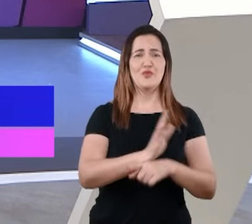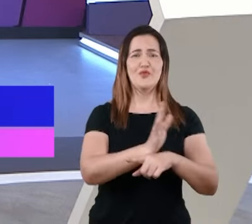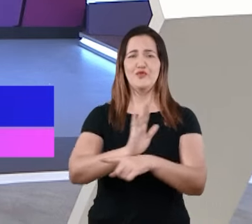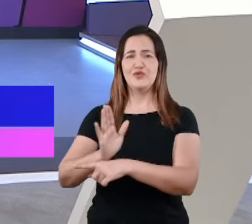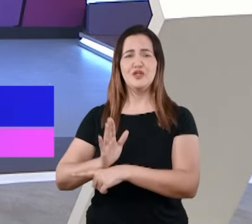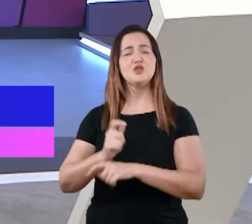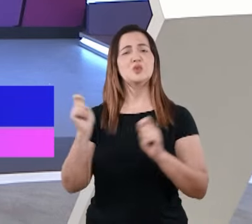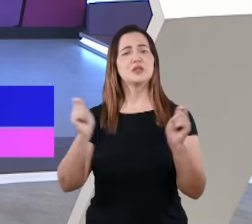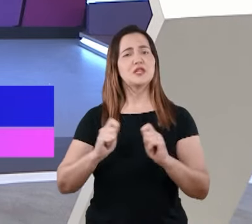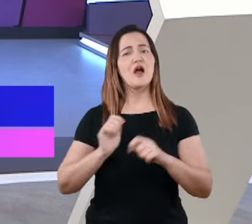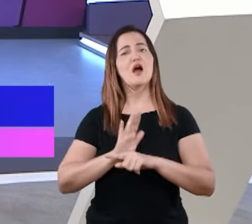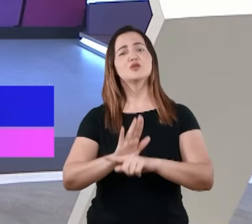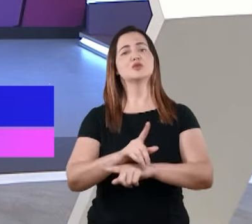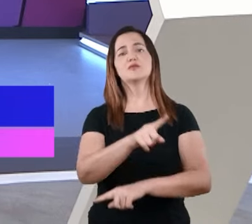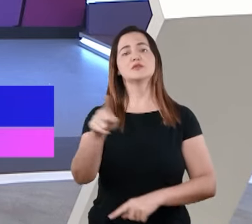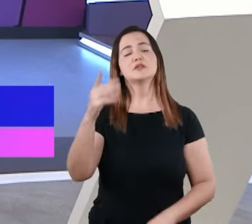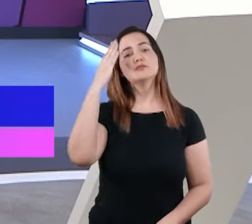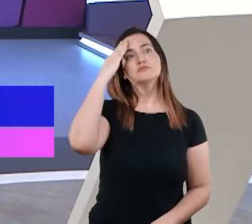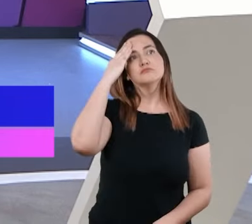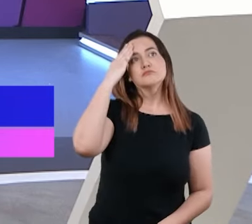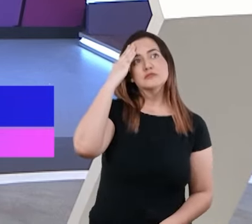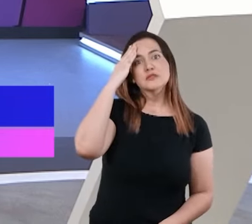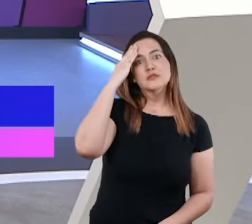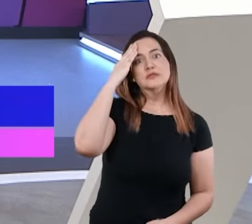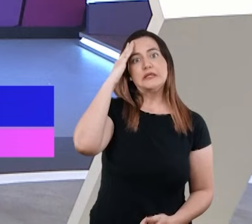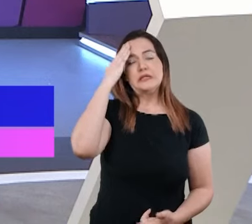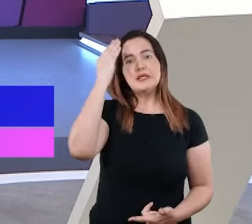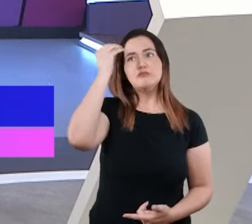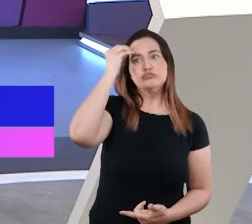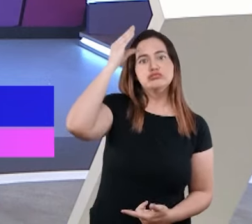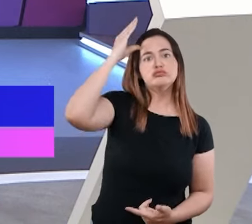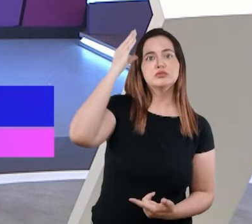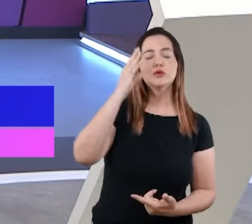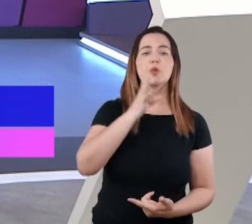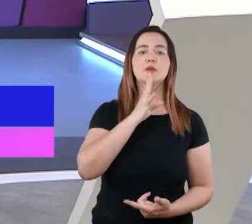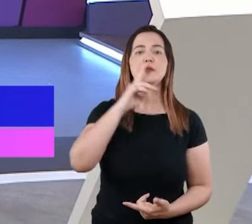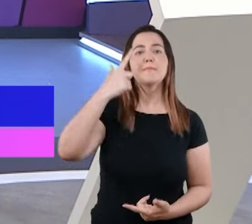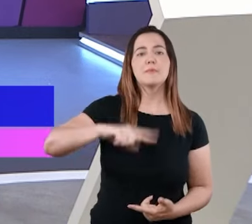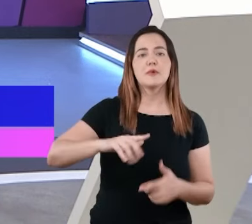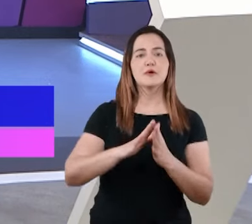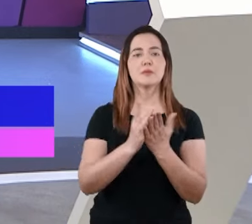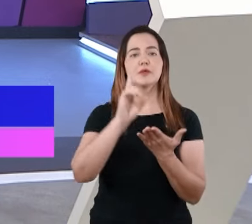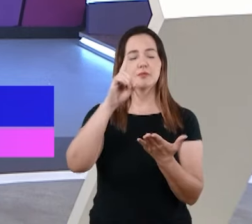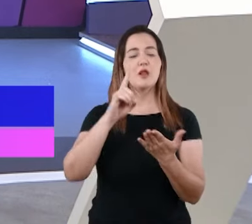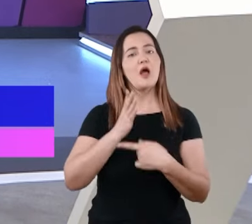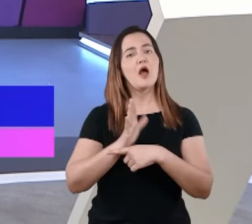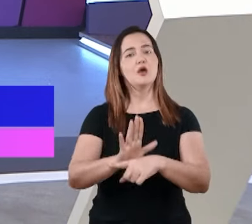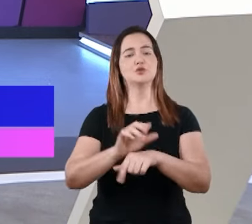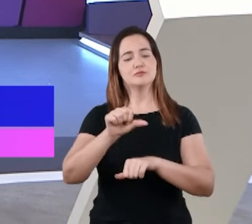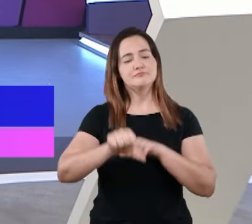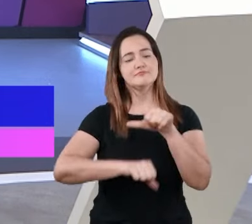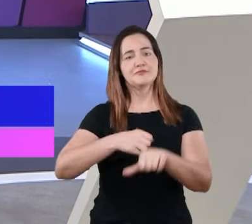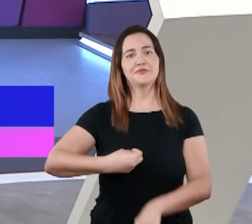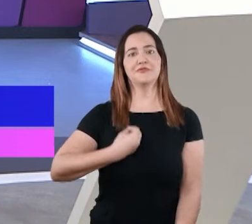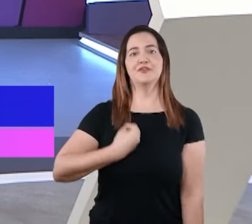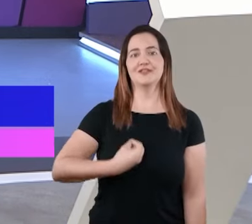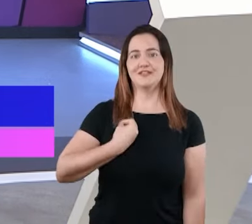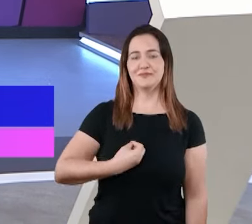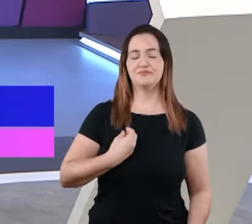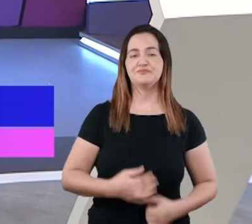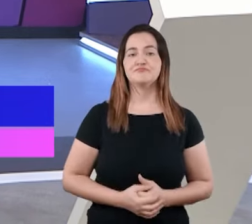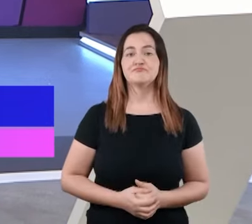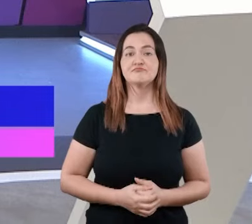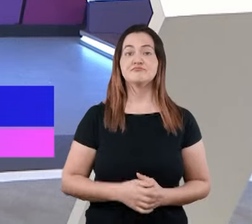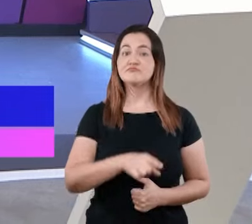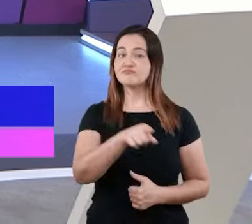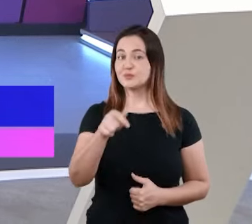aprofundar no conhecimento da Palavra do Senhor. Essa Palavra que transforma, essa Palavra que restaura e essa Palavra que está à